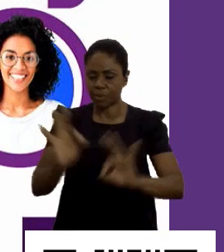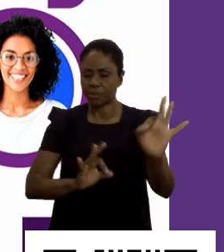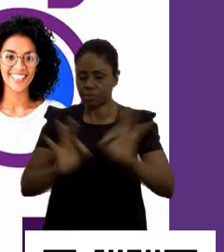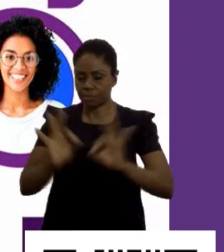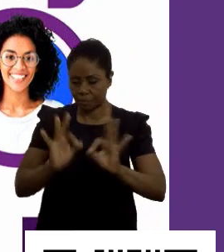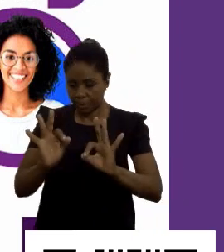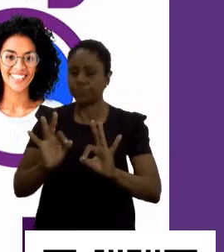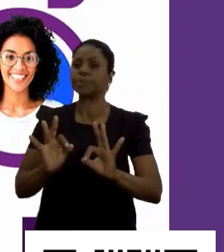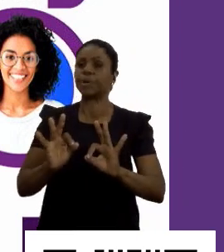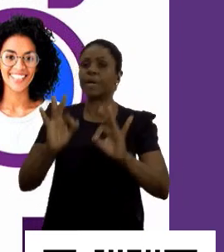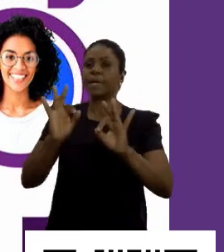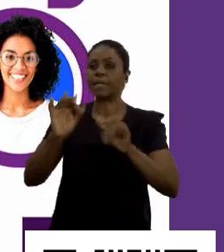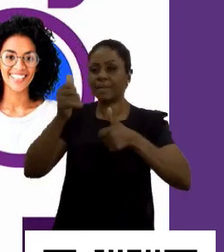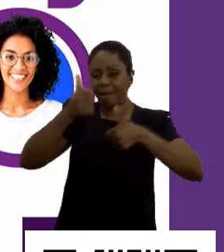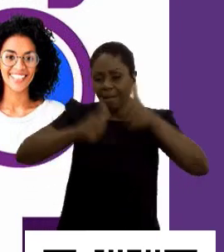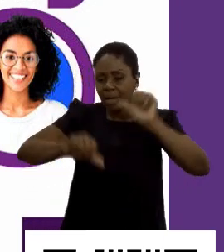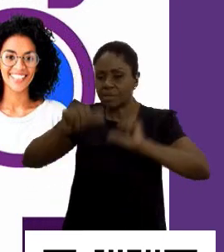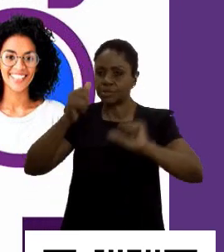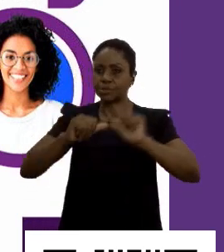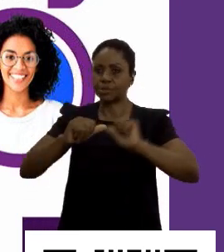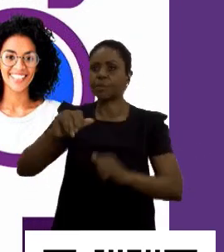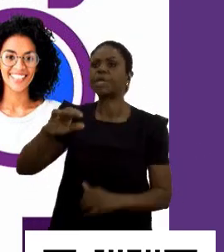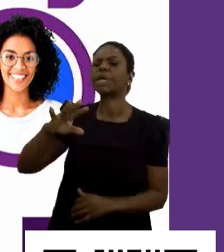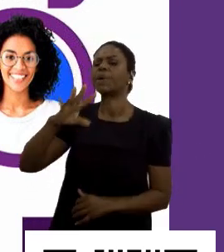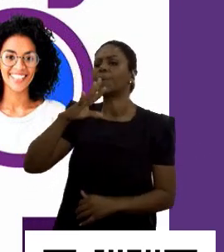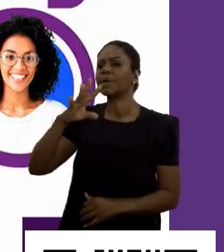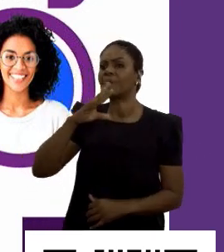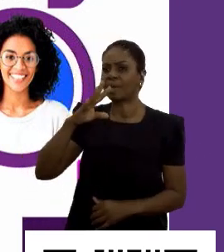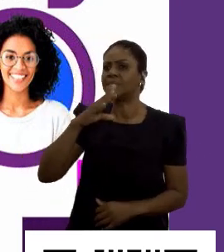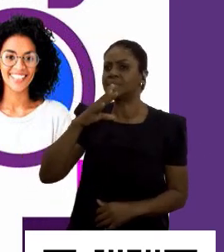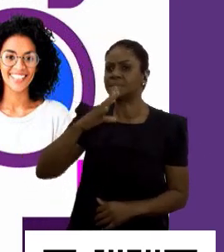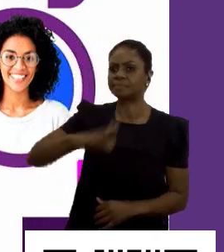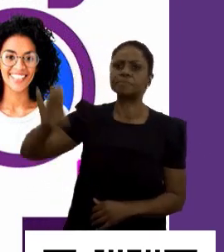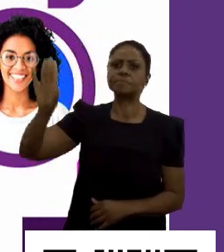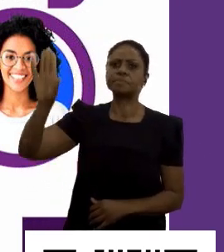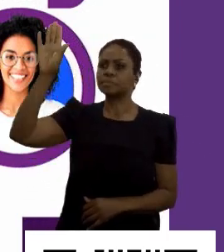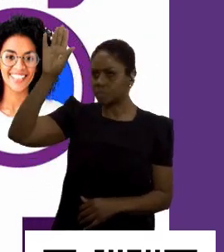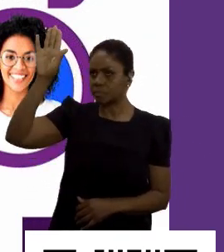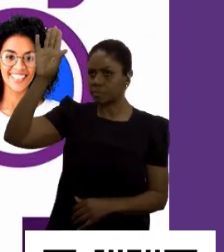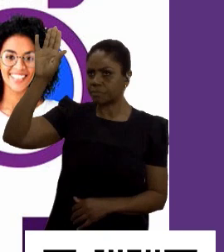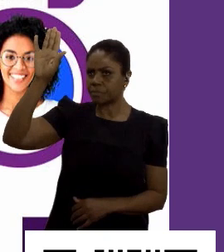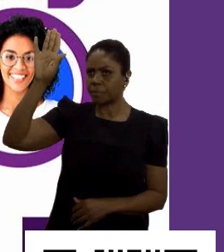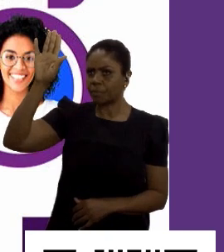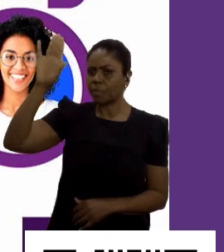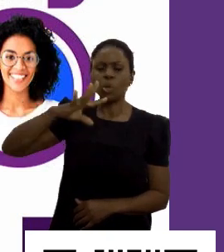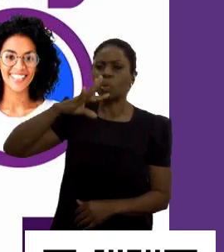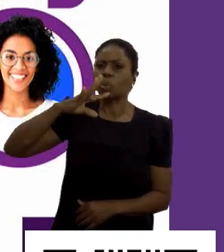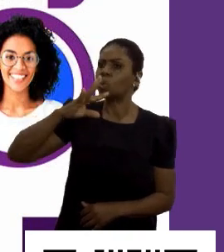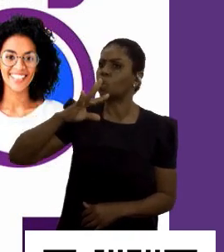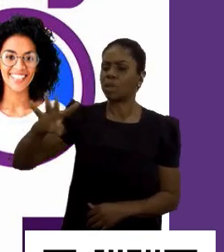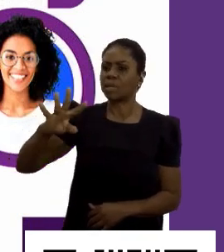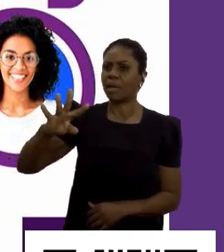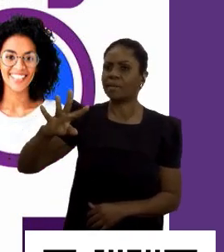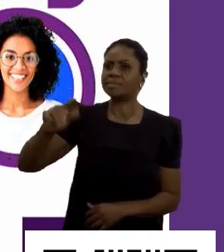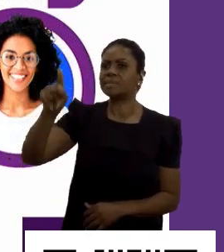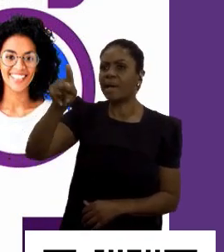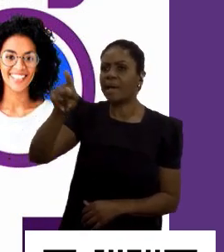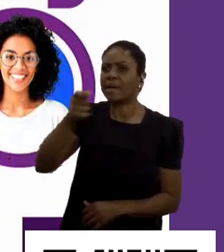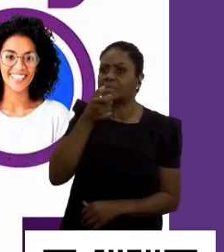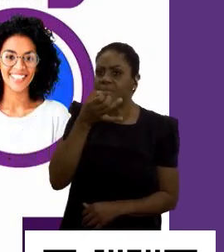analista. Quem conhece a teoria DISC, aí levanta o braço. Alguns conhecem. Quem não conhece, depois dá uma